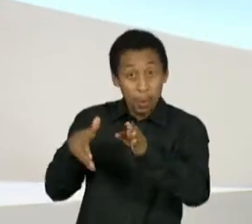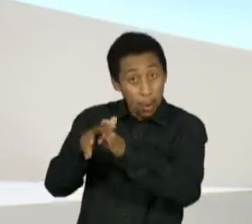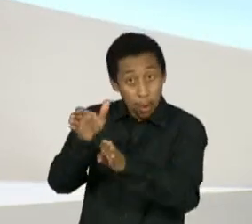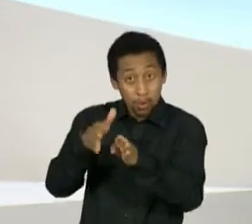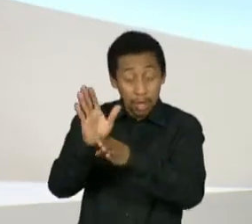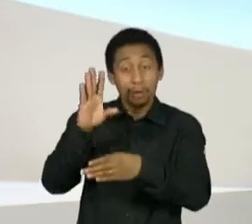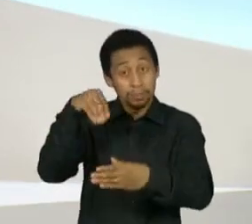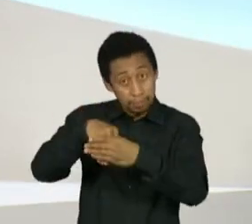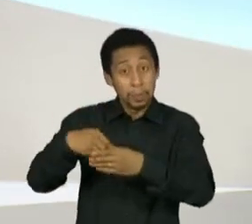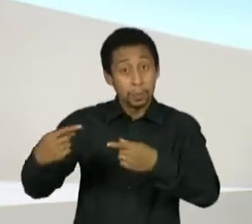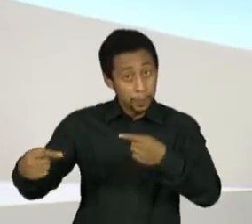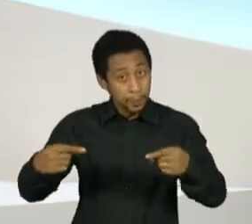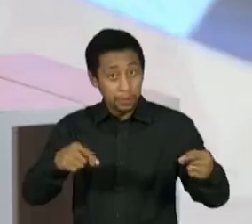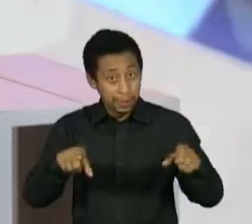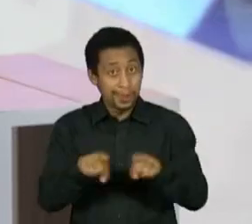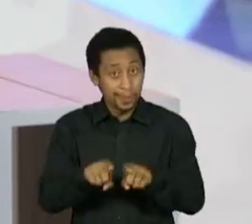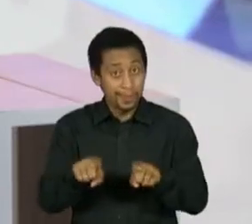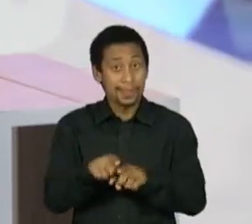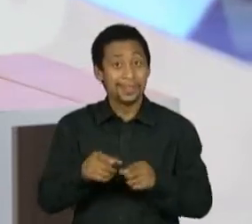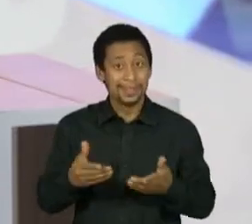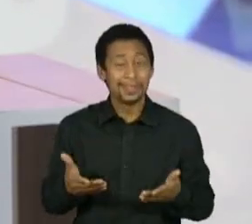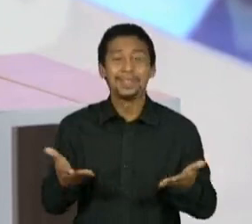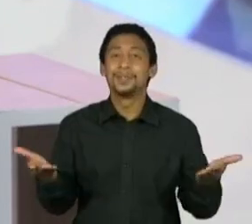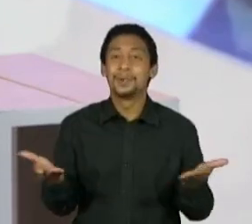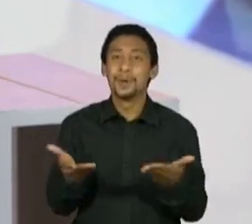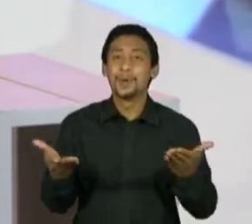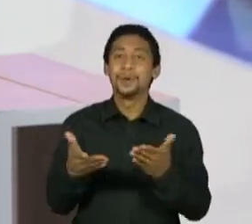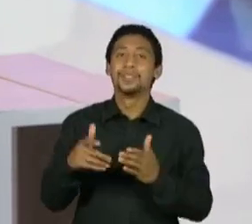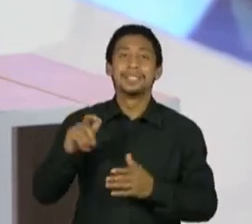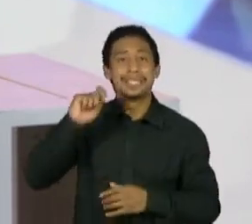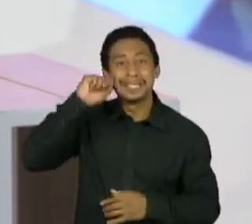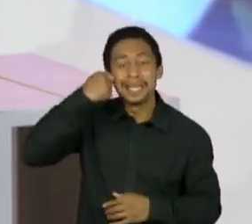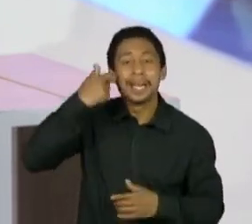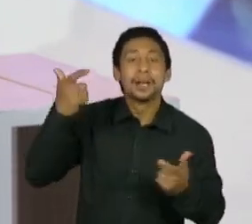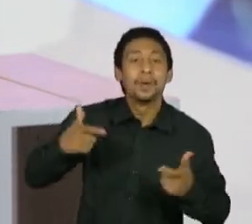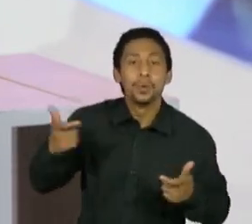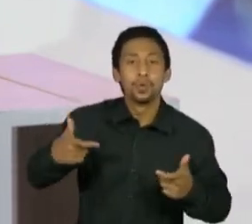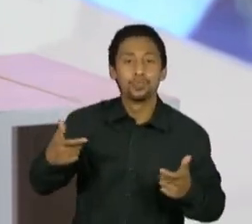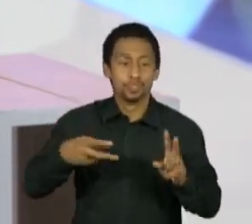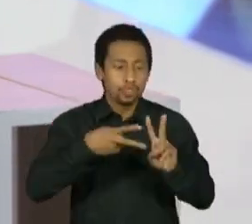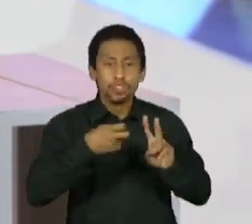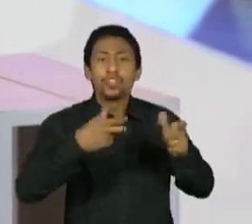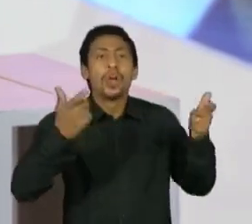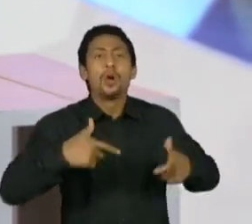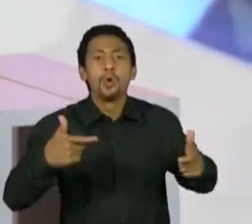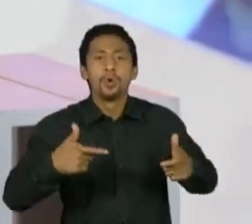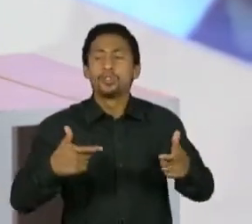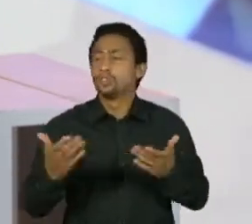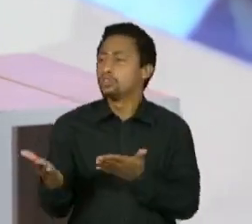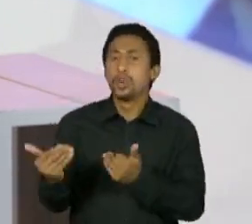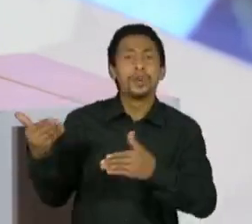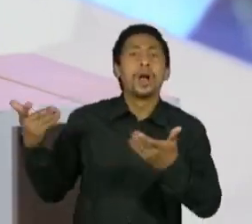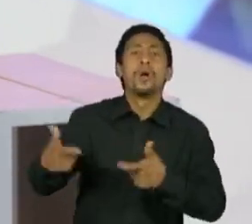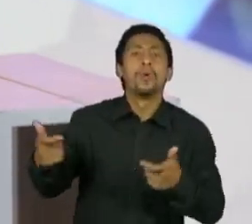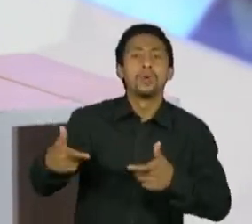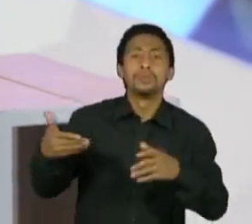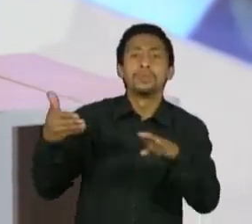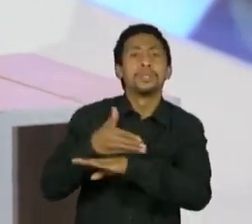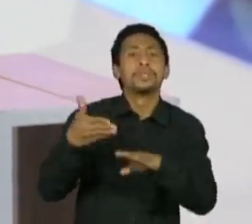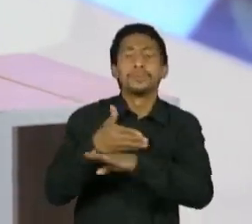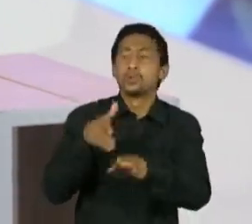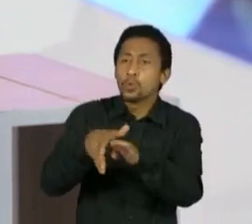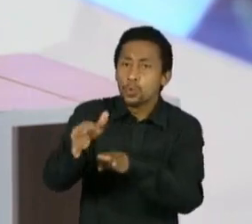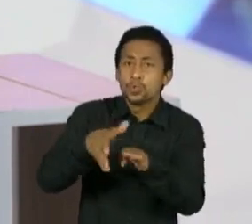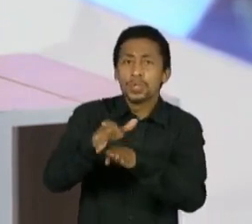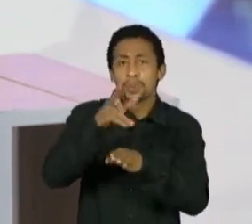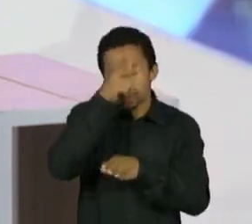política também, e onde estão as pessoas negras, onde estão os povos indígenas, onde estão os jovens participando dos conselhos municipais, dos conselhos